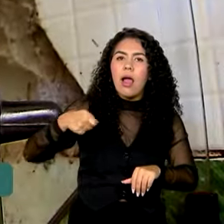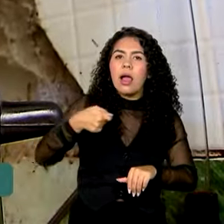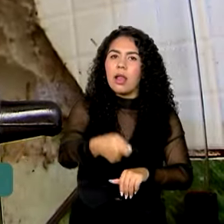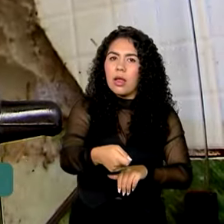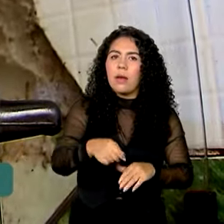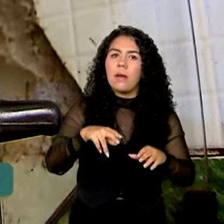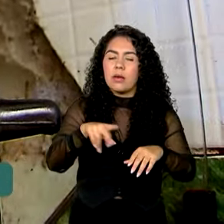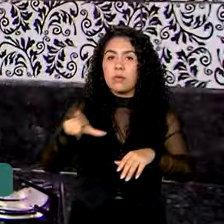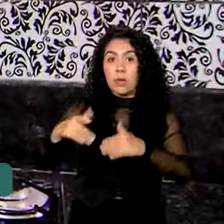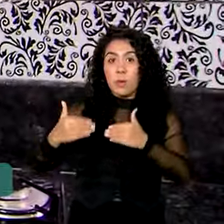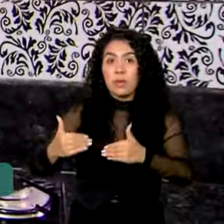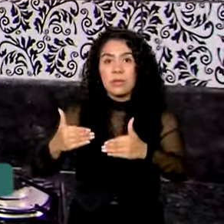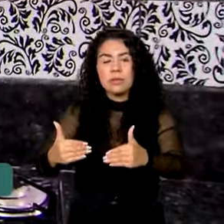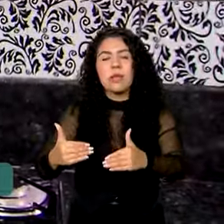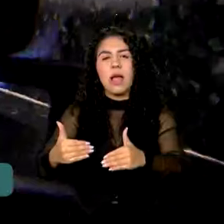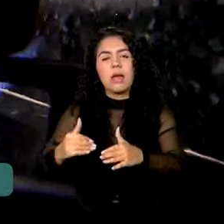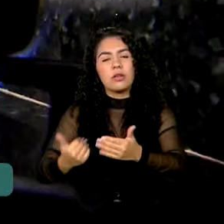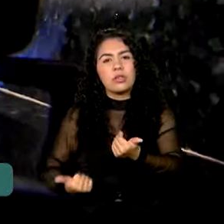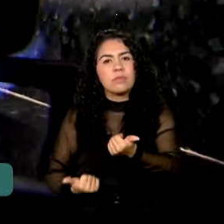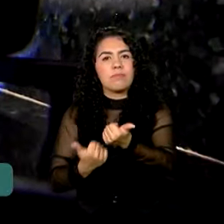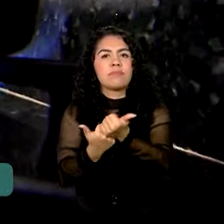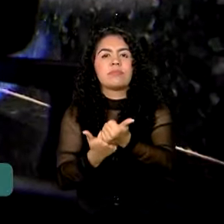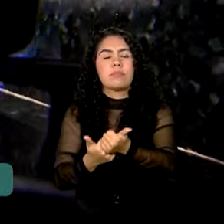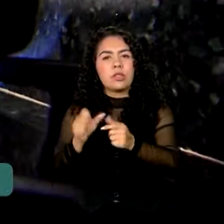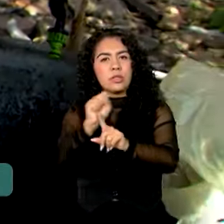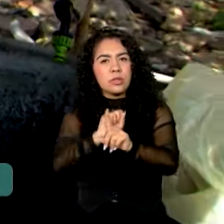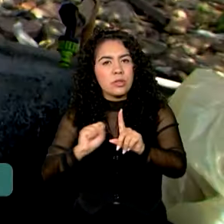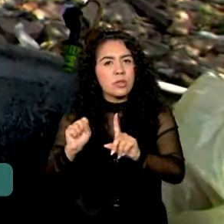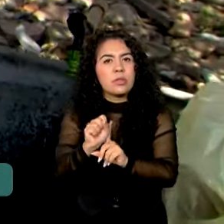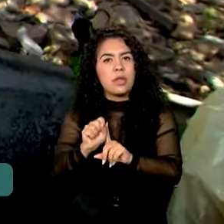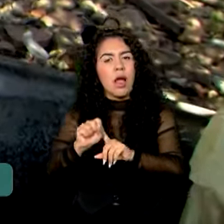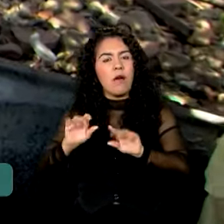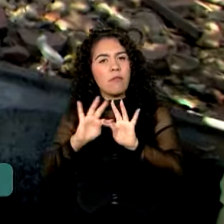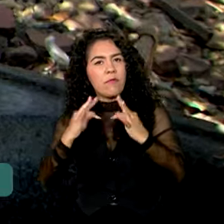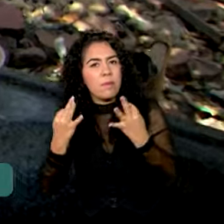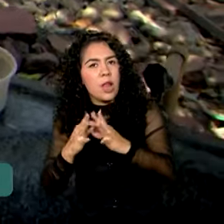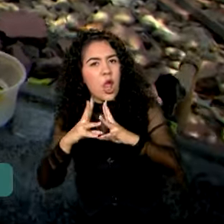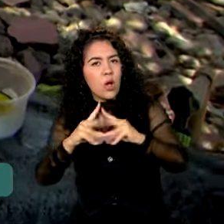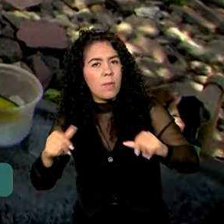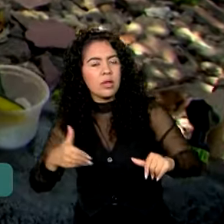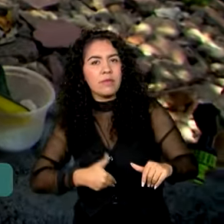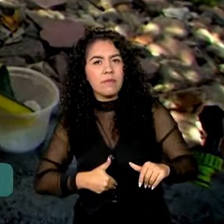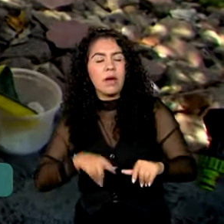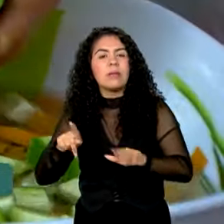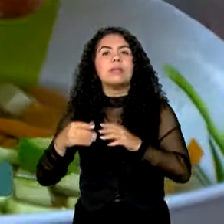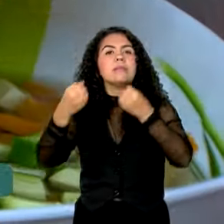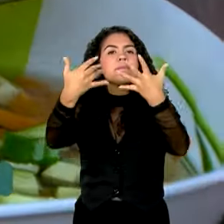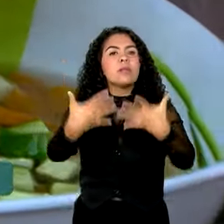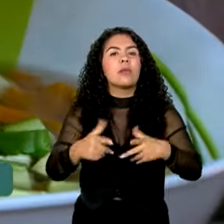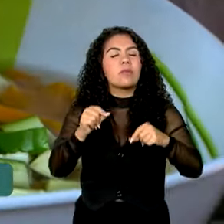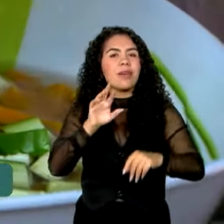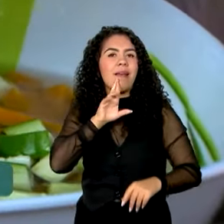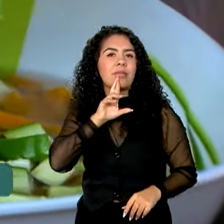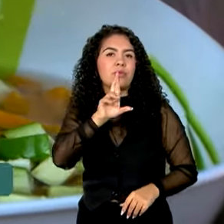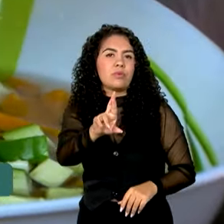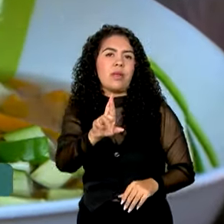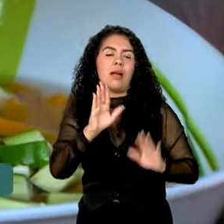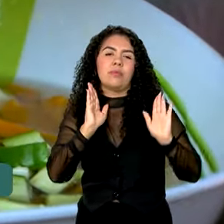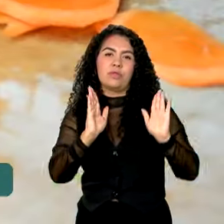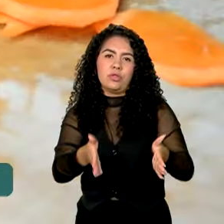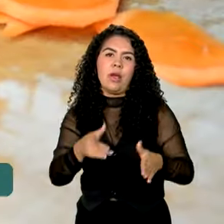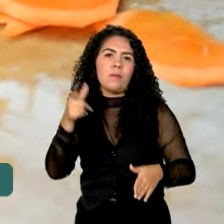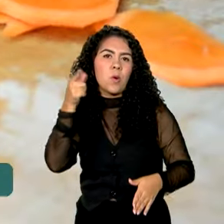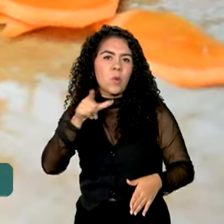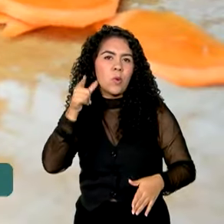e Assistência Social, Família e Combate à Fome, já é resultado das ações implementadas desde o